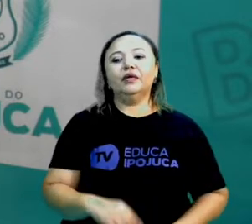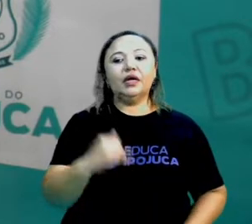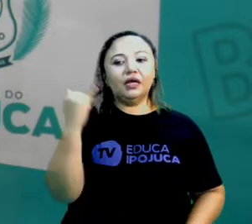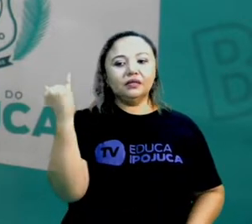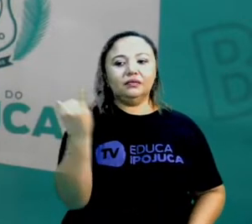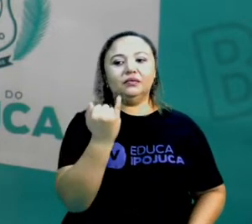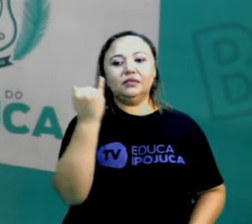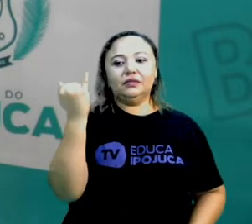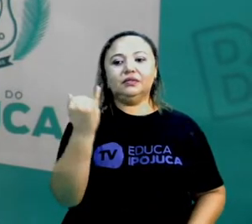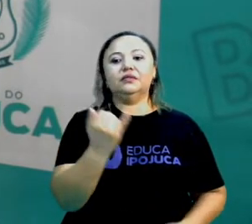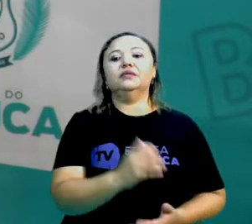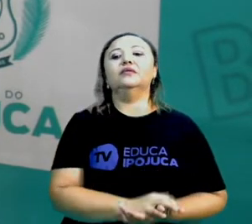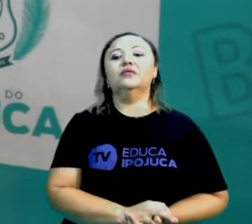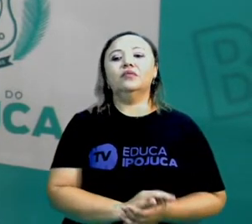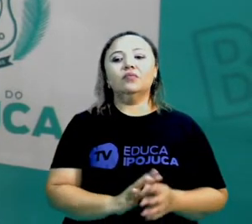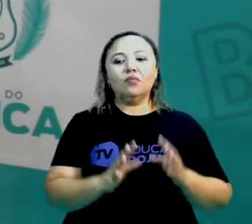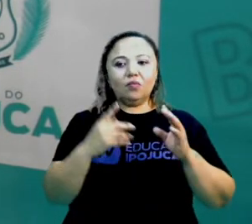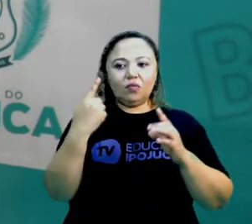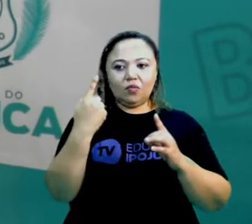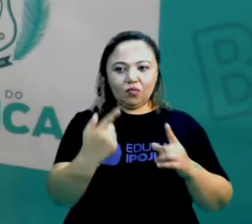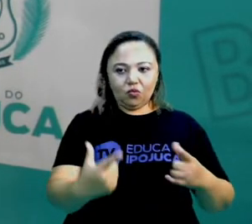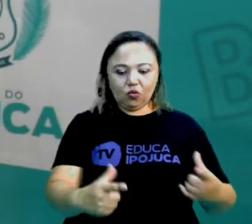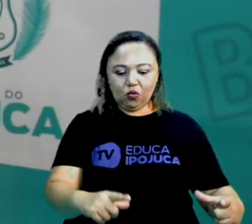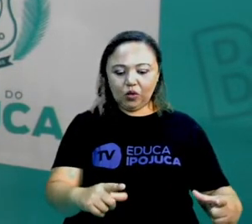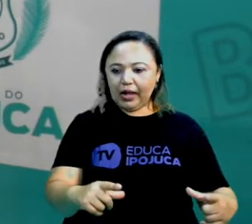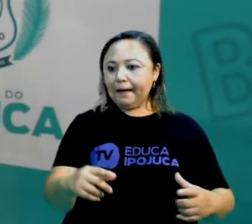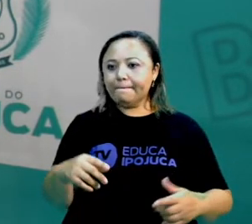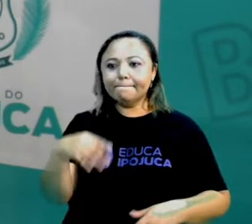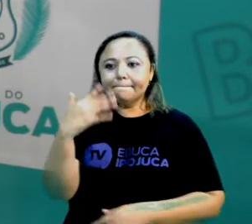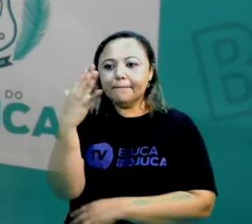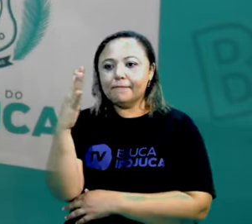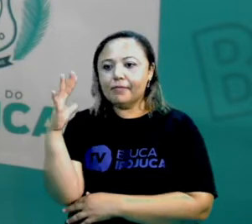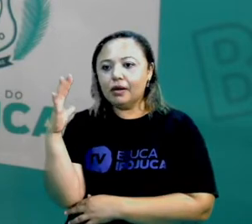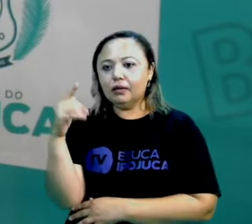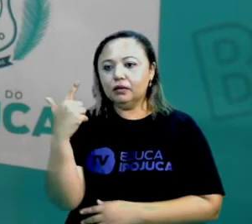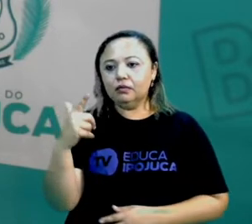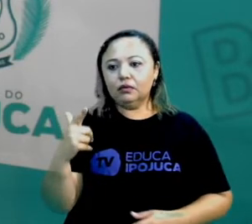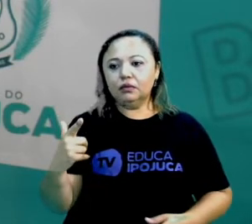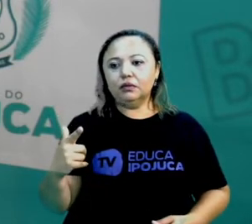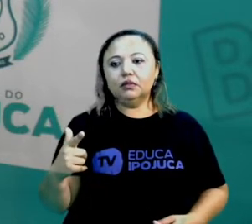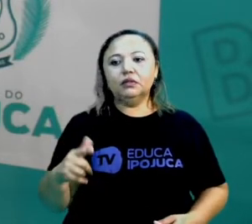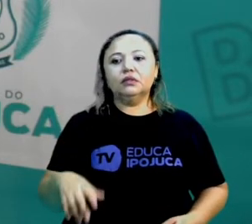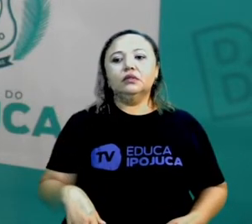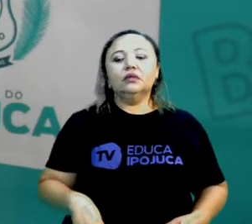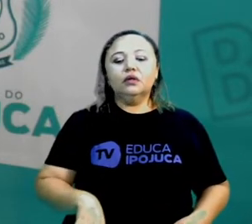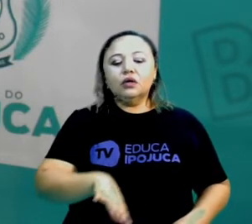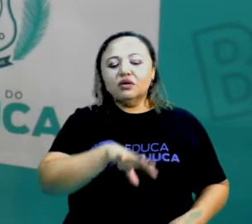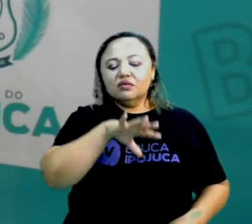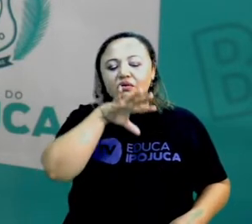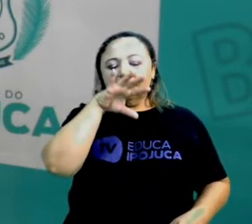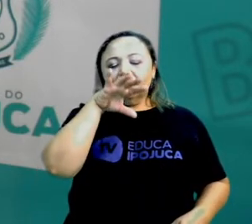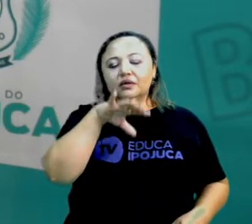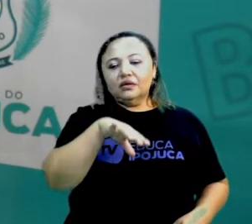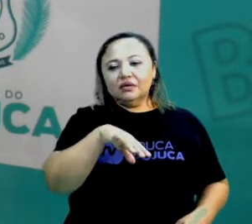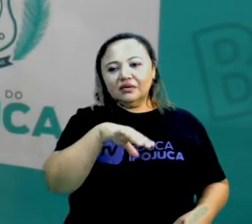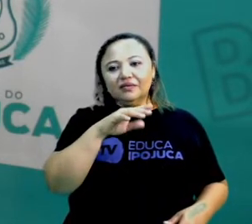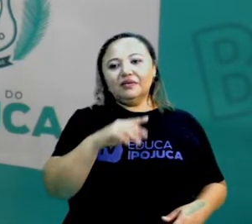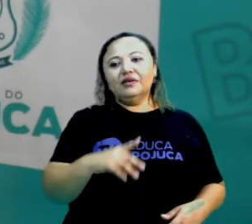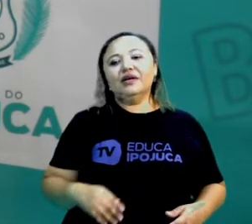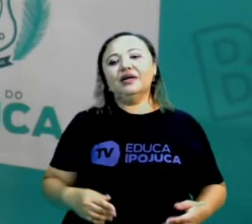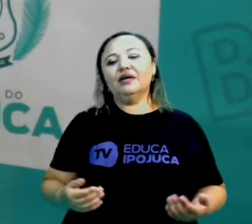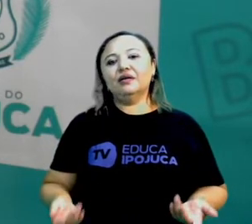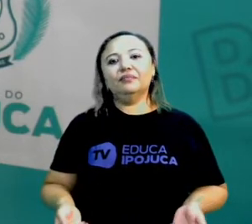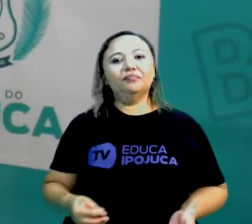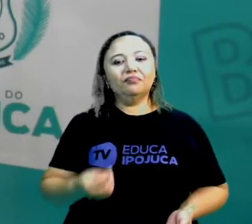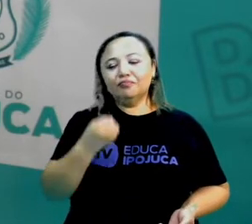importantes. Observe que em um ambiente onde não há uma vegetação, o ar é carregado, é